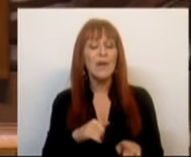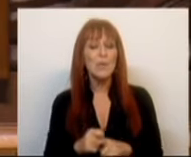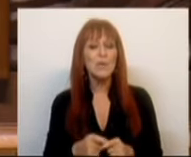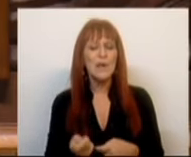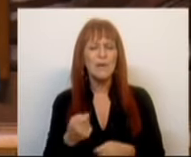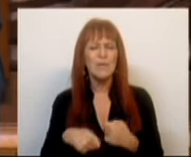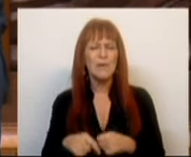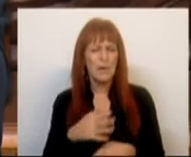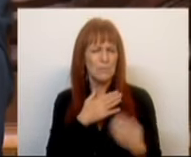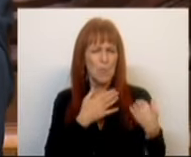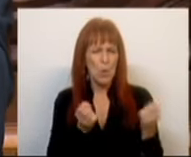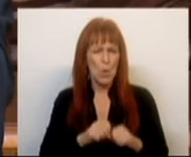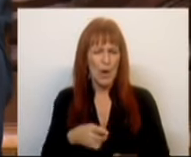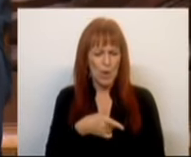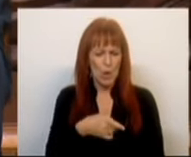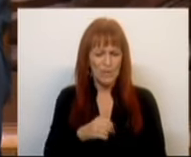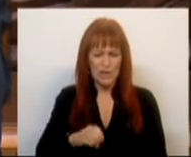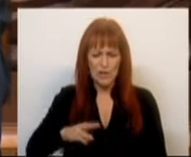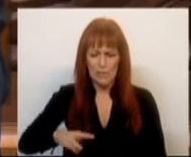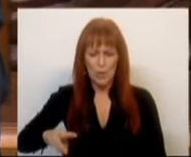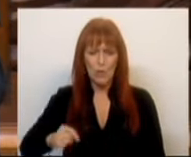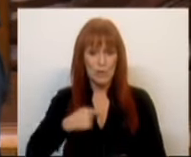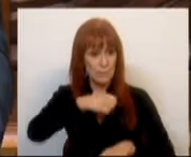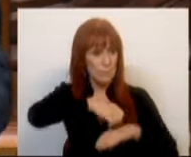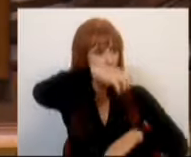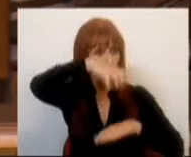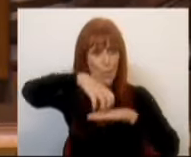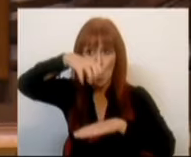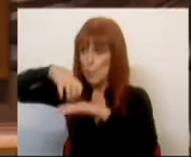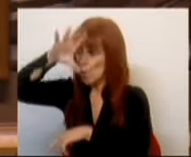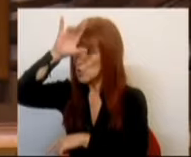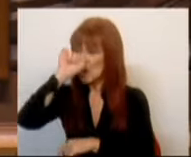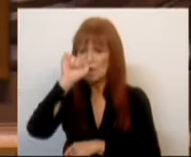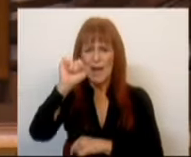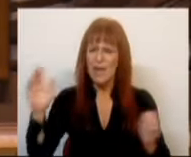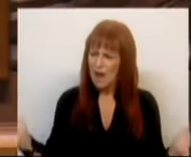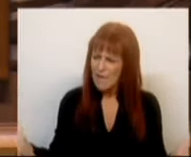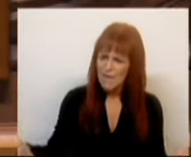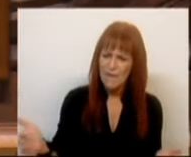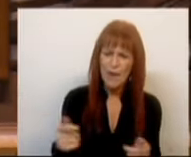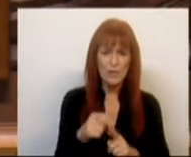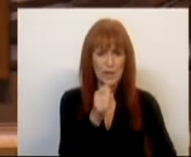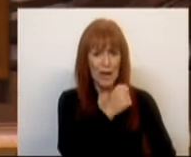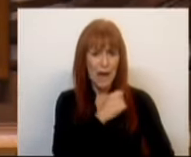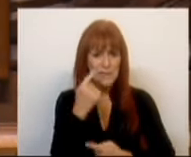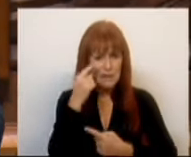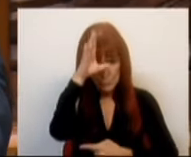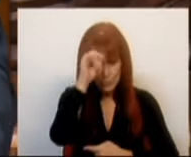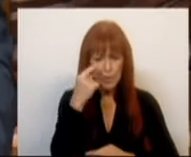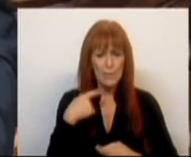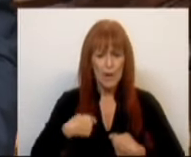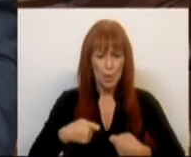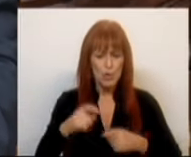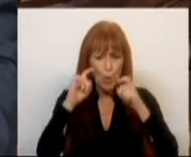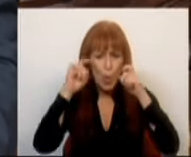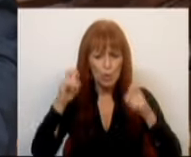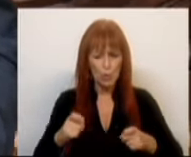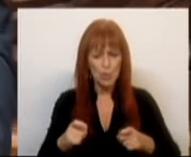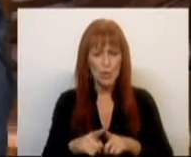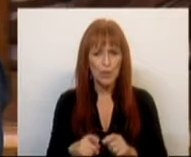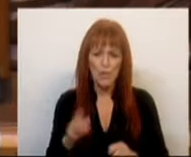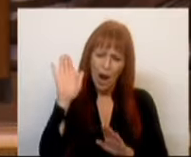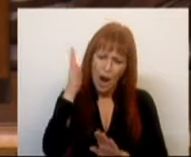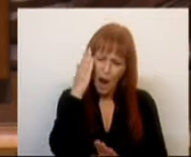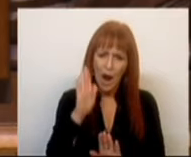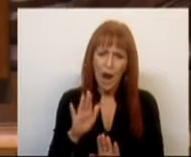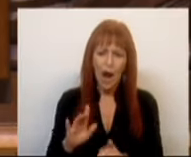irresponsável de 900 milhões de euros do edificado do Estado que deviam ser mobilizados para a habitação pública a custos controlados e para o alojamento